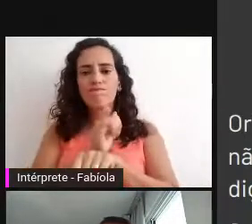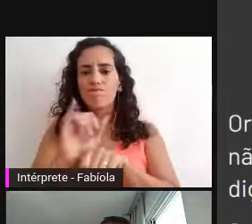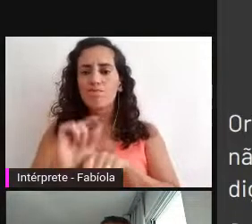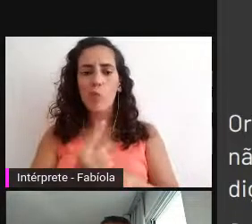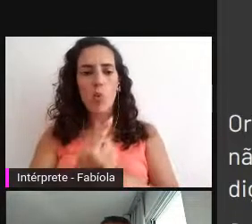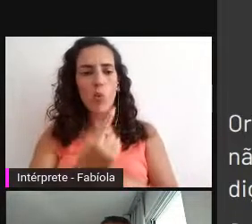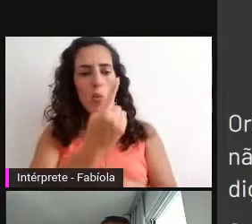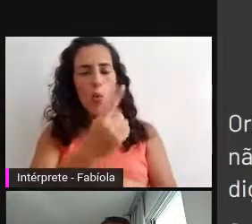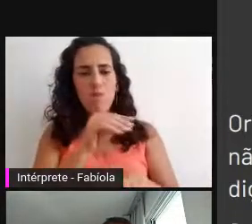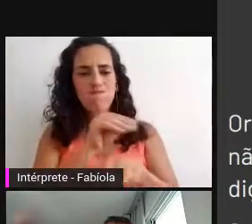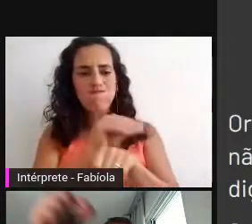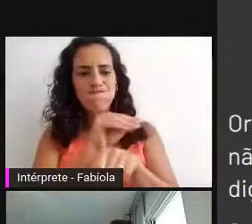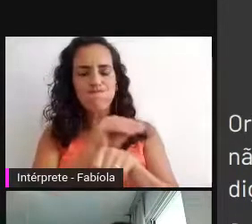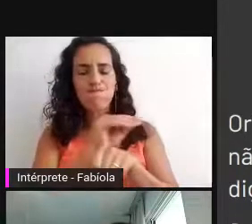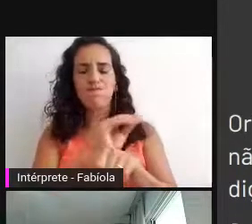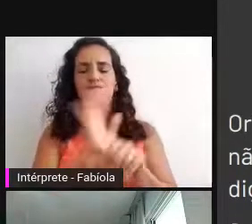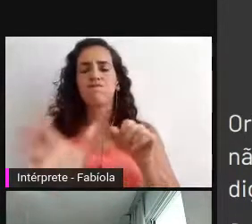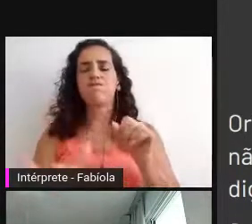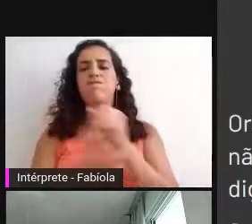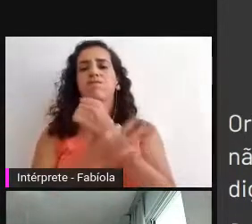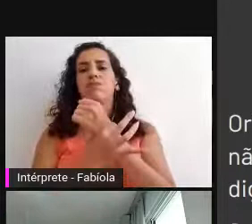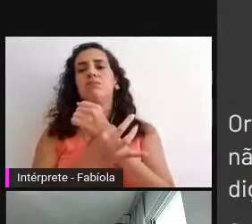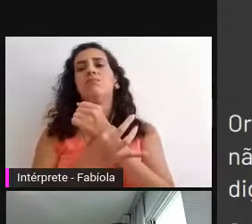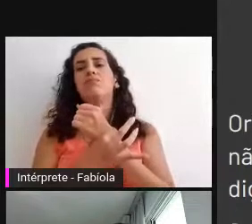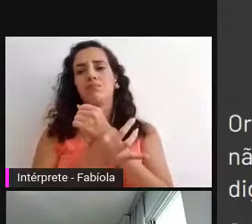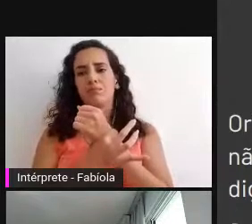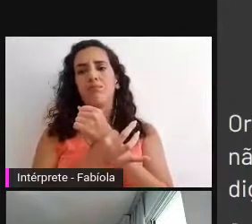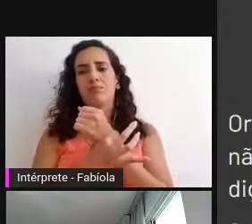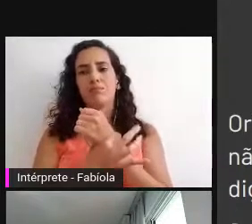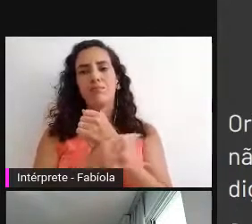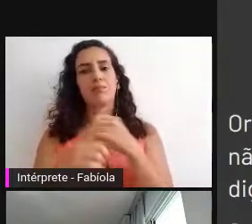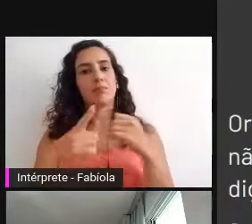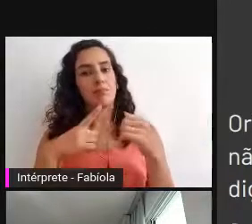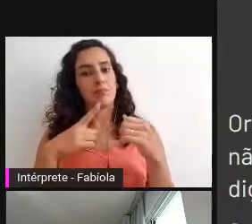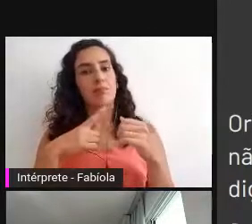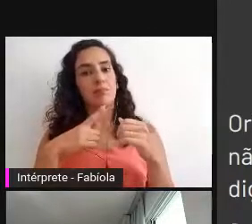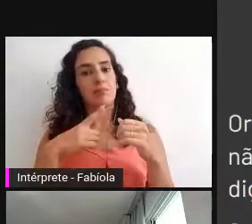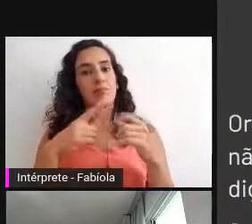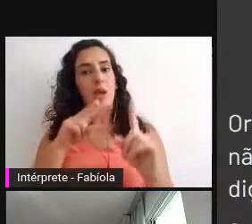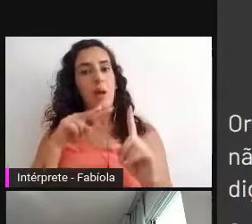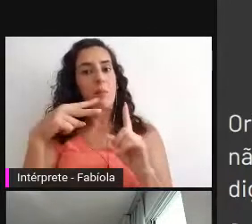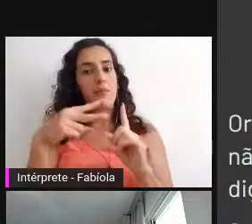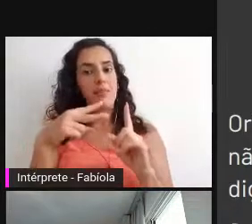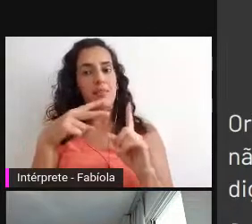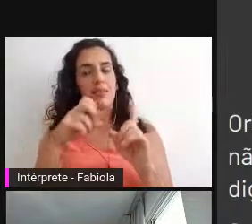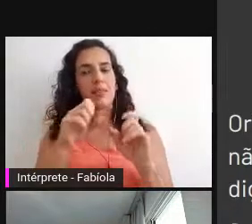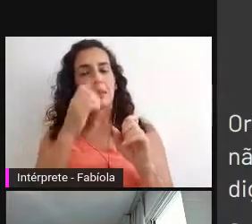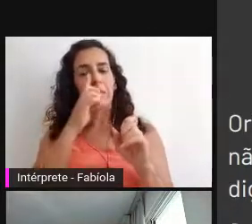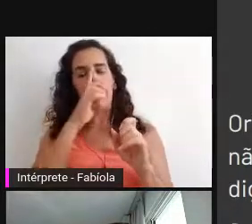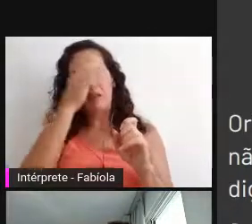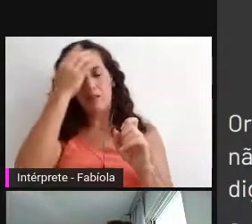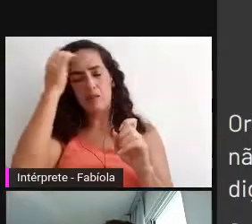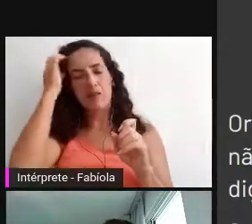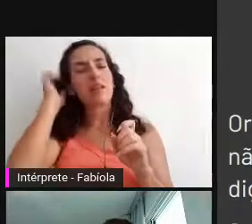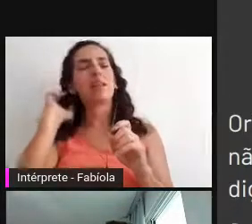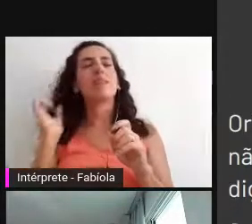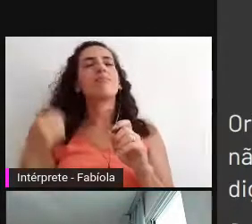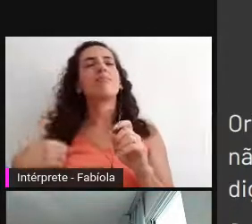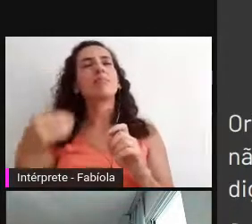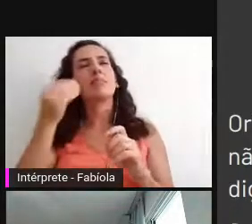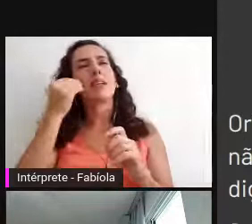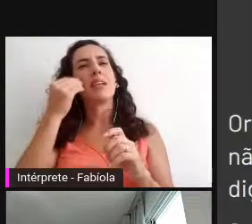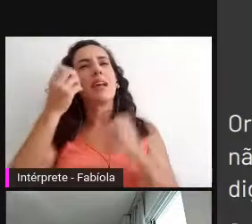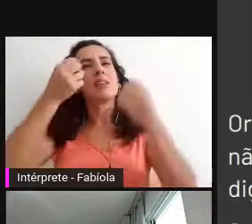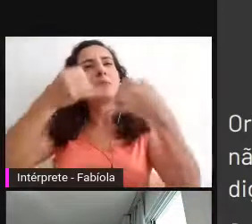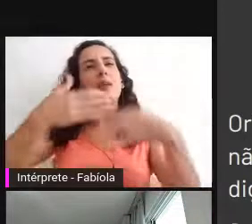digital, ela tem que estar dentro de uma abordagem sistêmica. Se eu pudesse ser mais claro, eu tentei